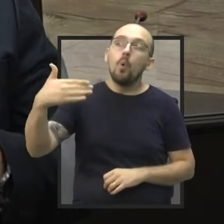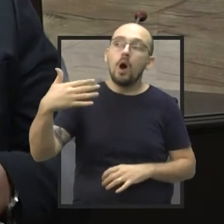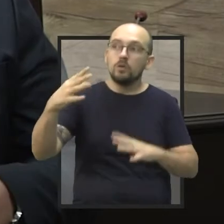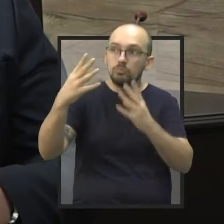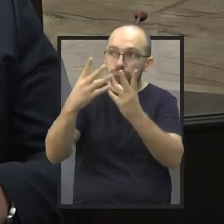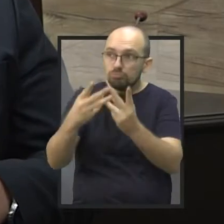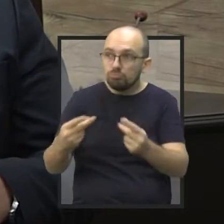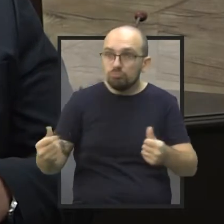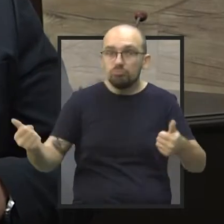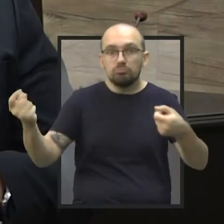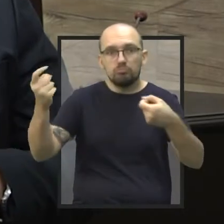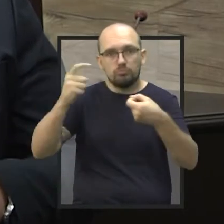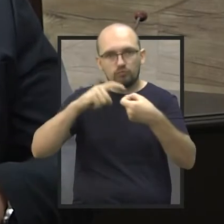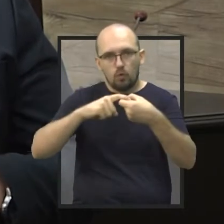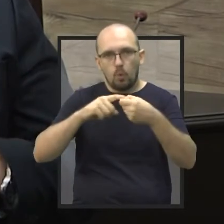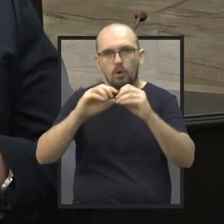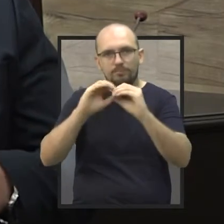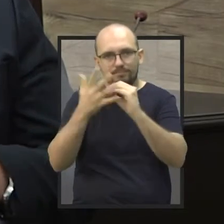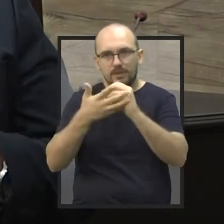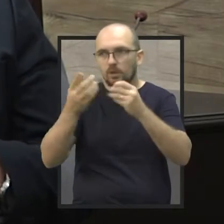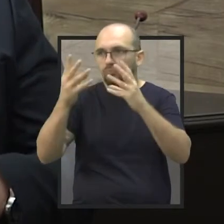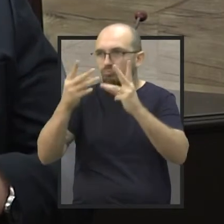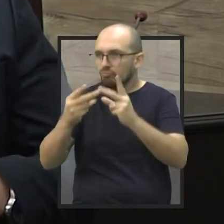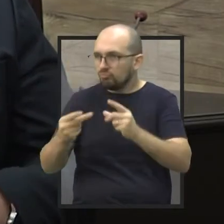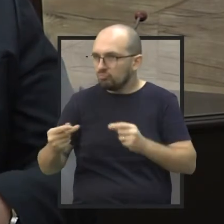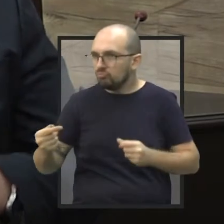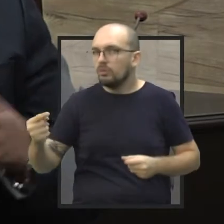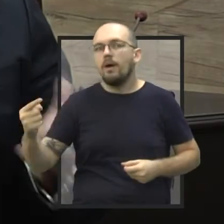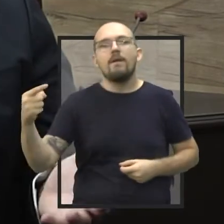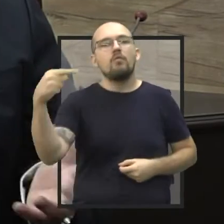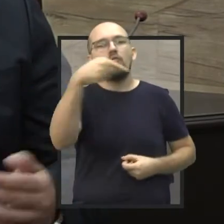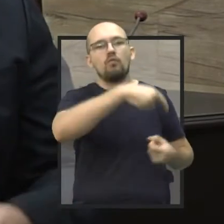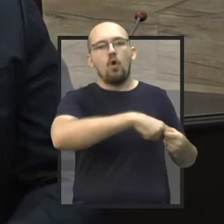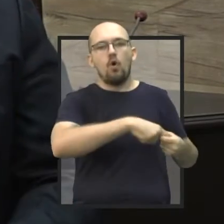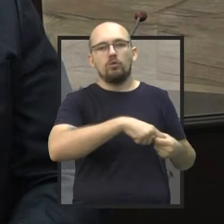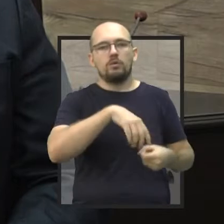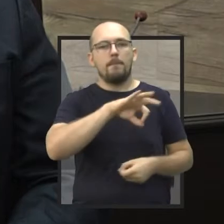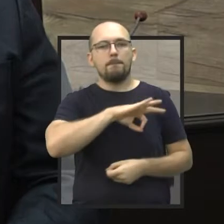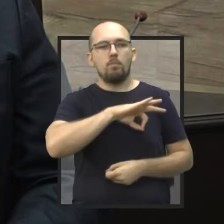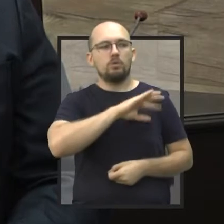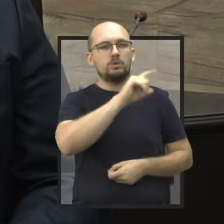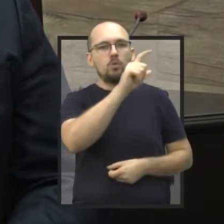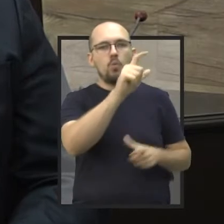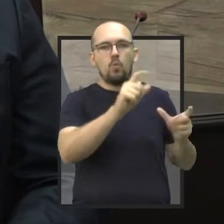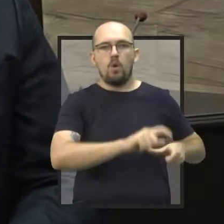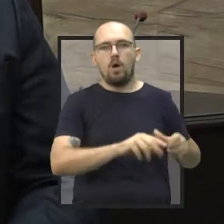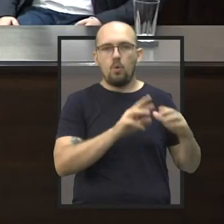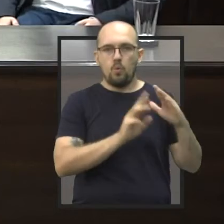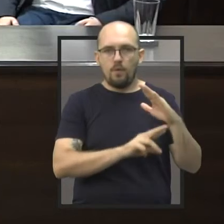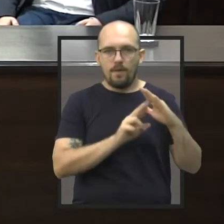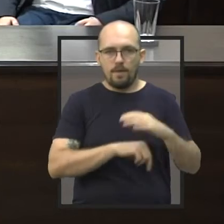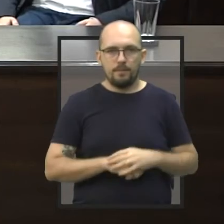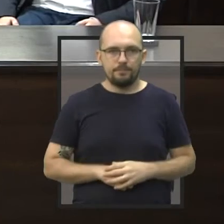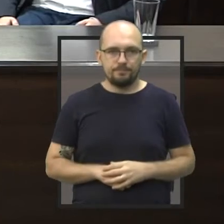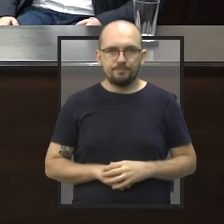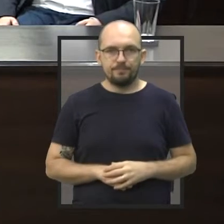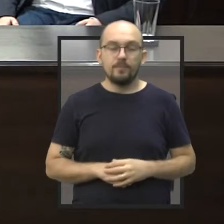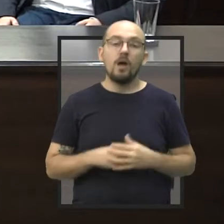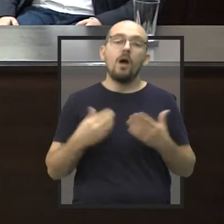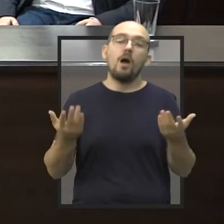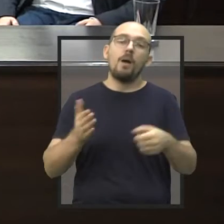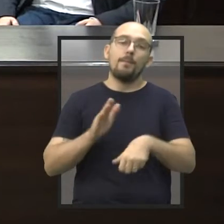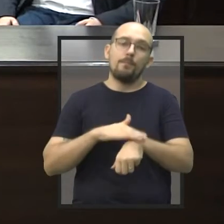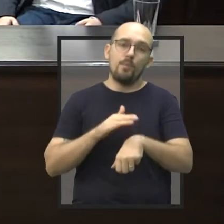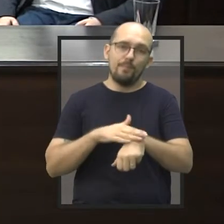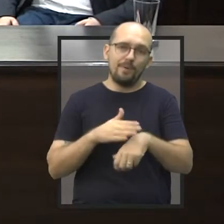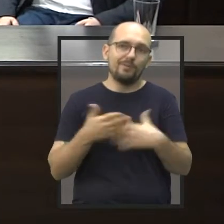melhorar a fase do Plano São Paulo, a cidade, a classificação, vai ser retornada a atividade delegada para a rodoviária. É um momento de exceção em